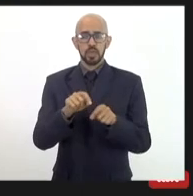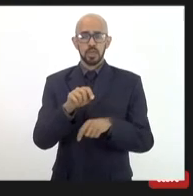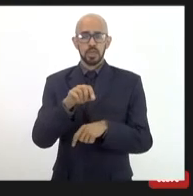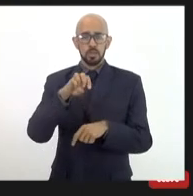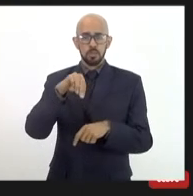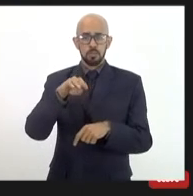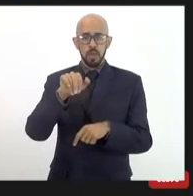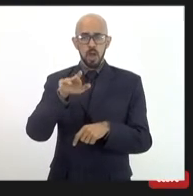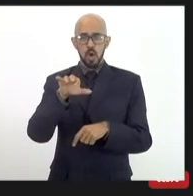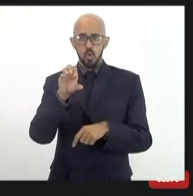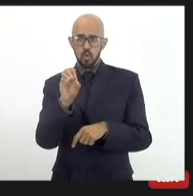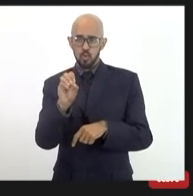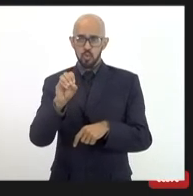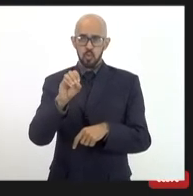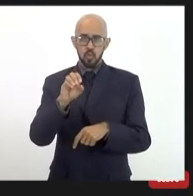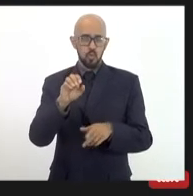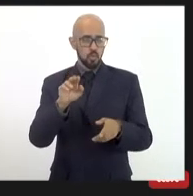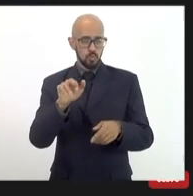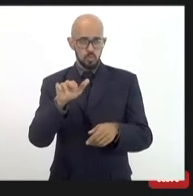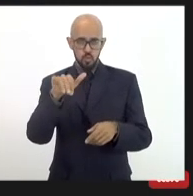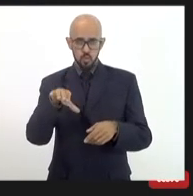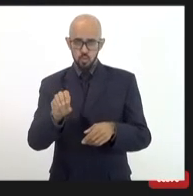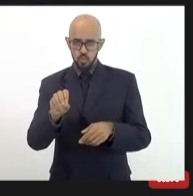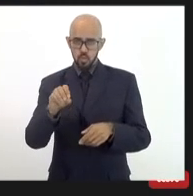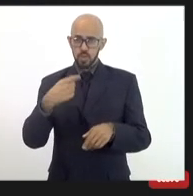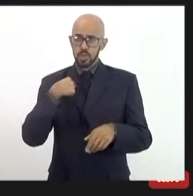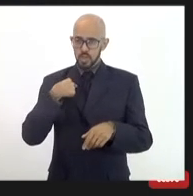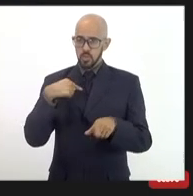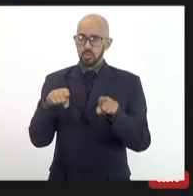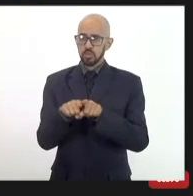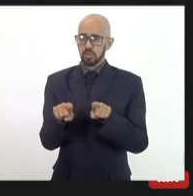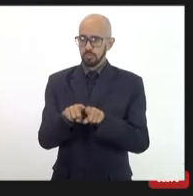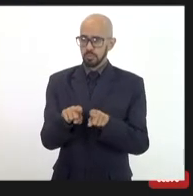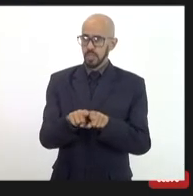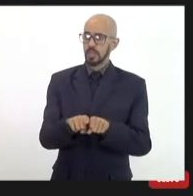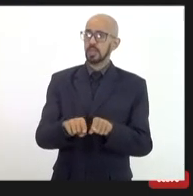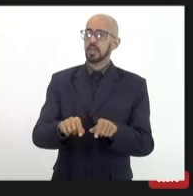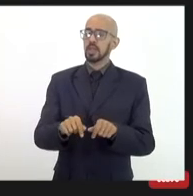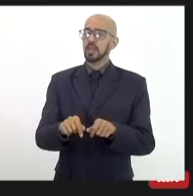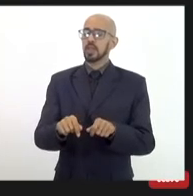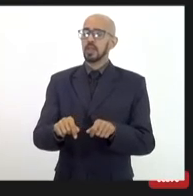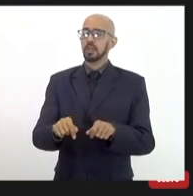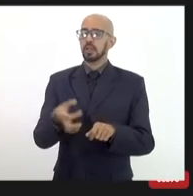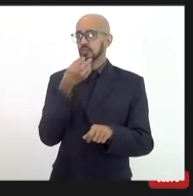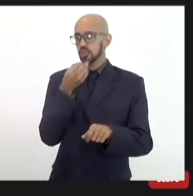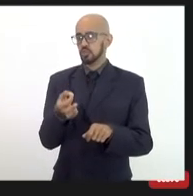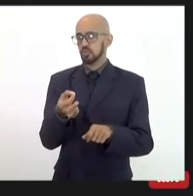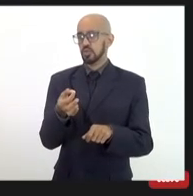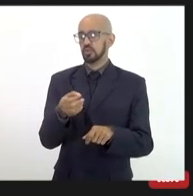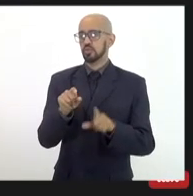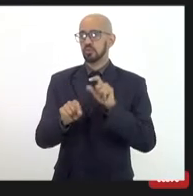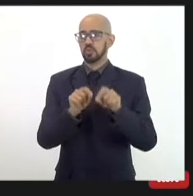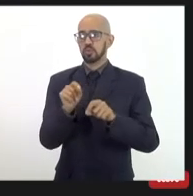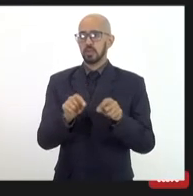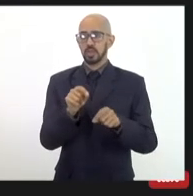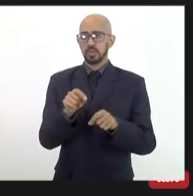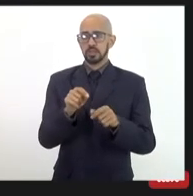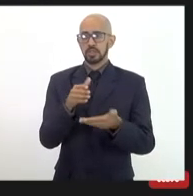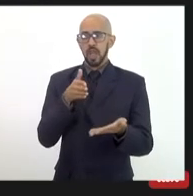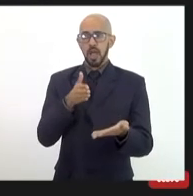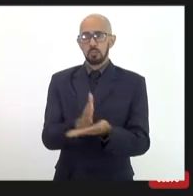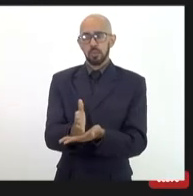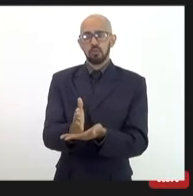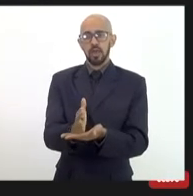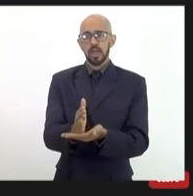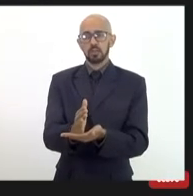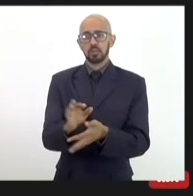e eu, a gente vem sempre tocando ponto, que seja aprovado de fato um plano de desenvolvimento econômico